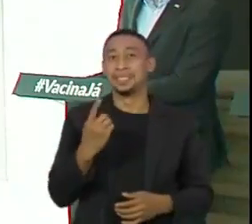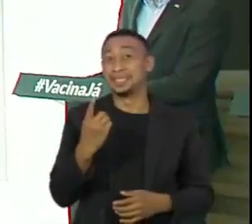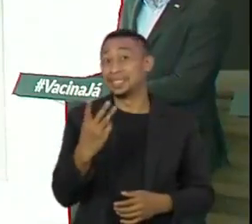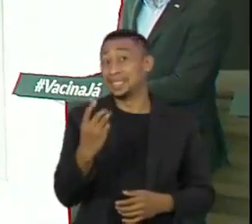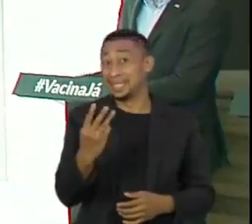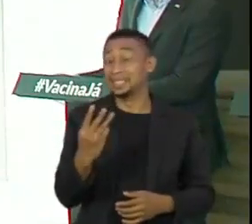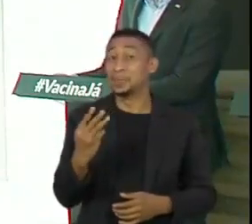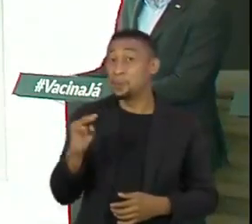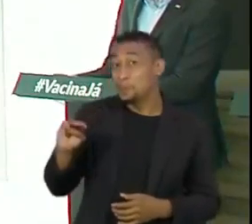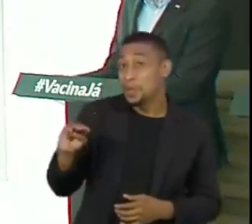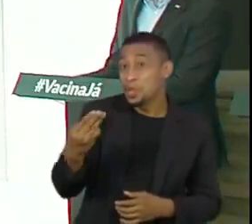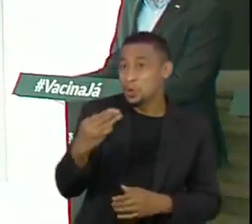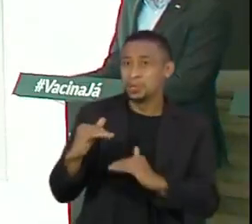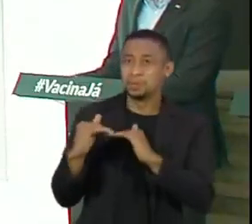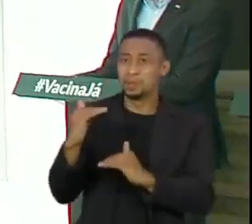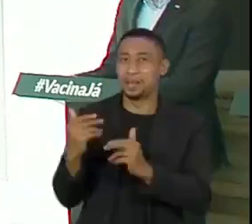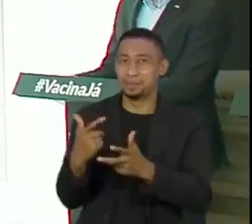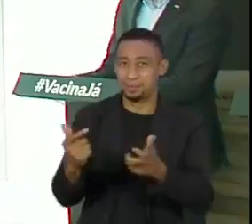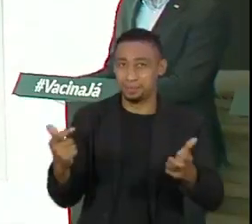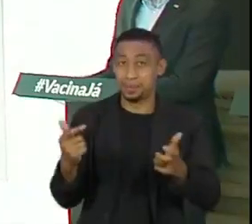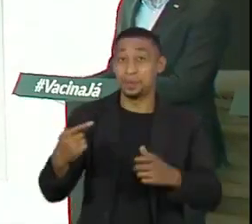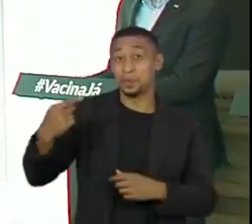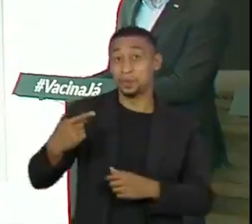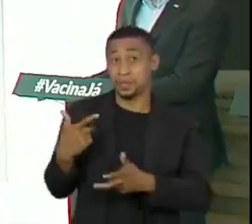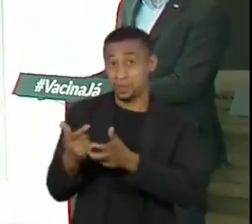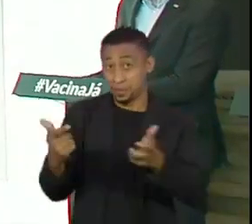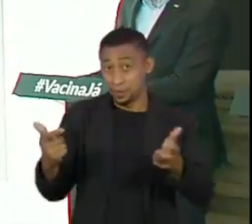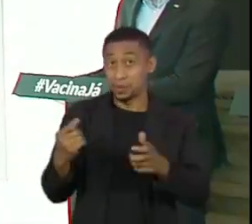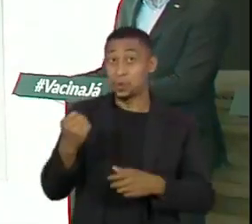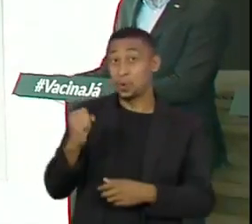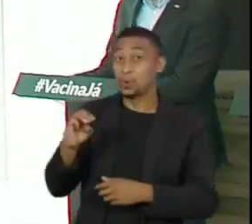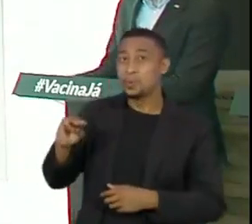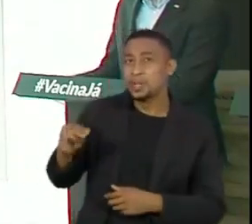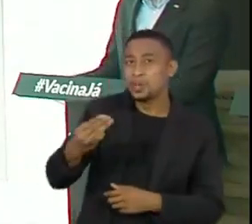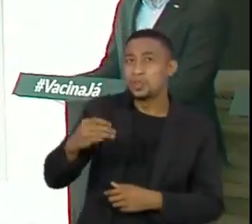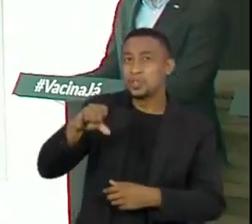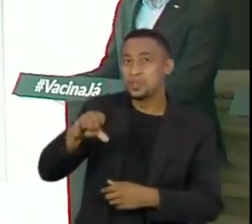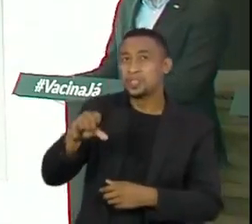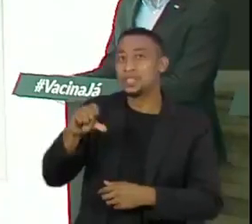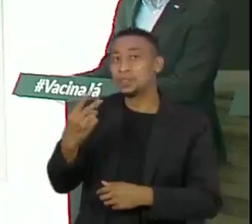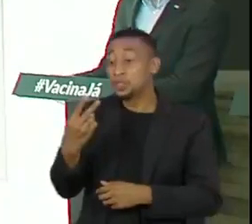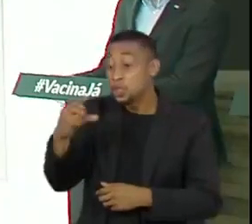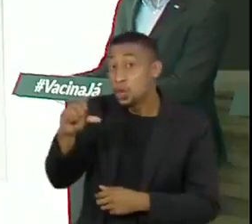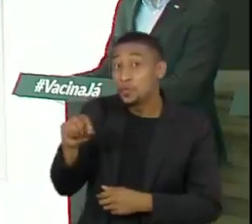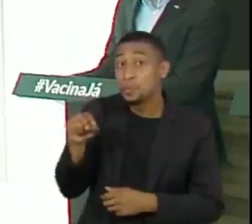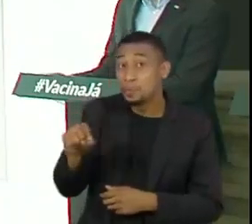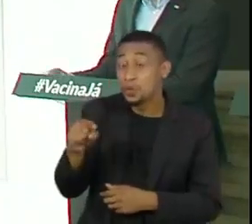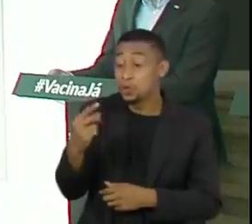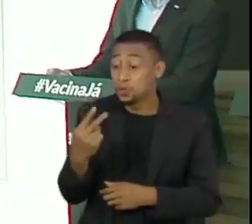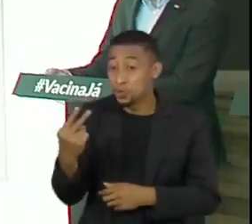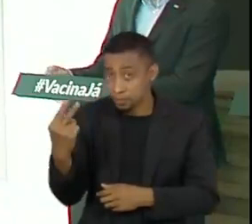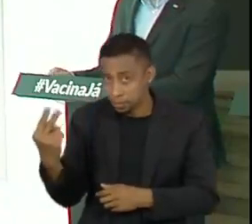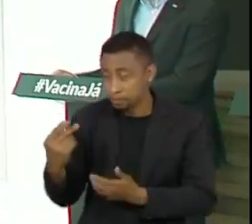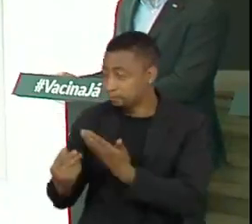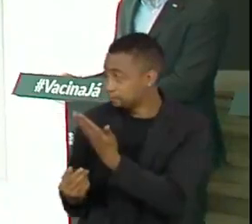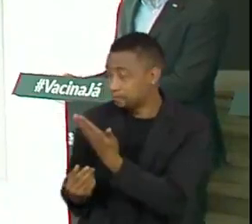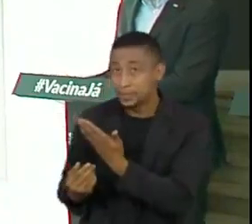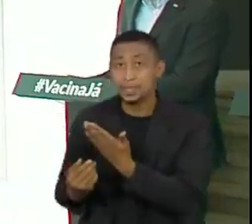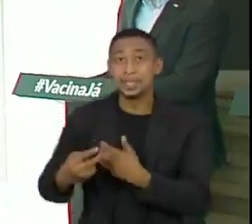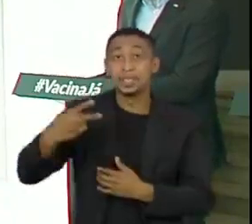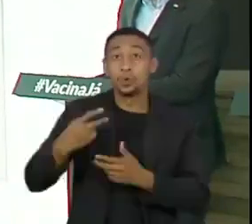sendo que de primeira dose, 8.929.222 doses, e de segunda dose,